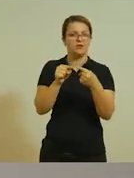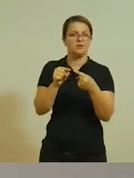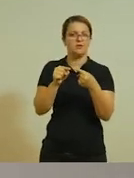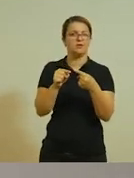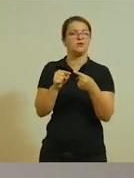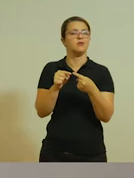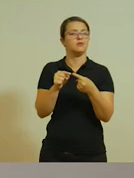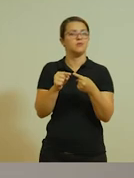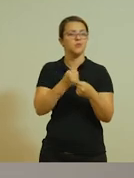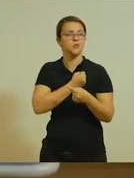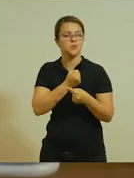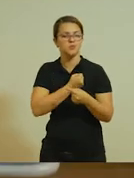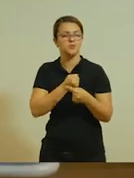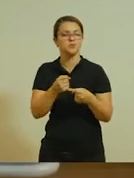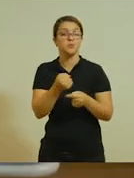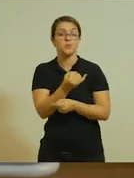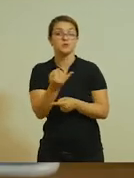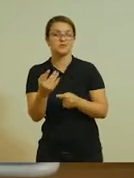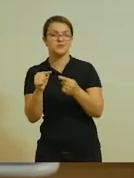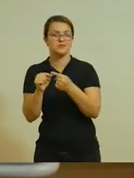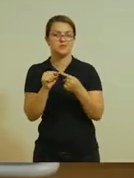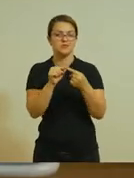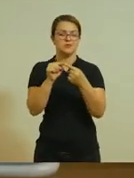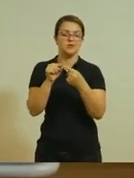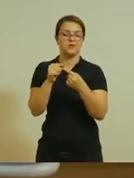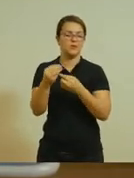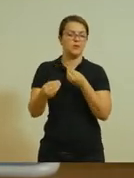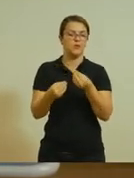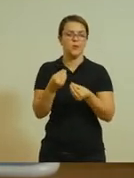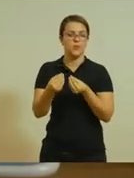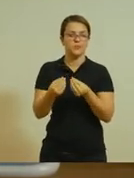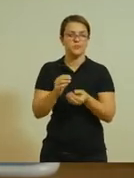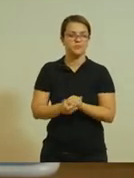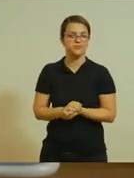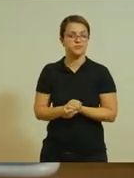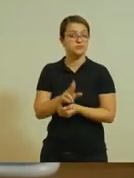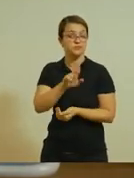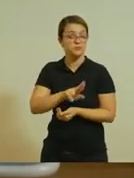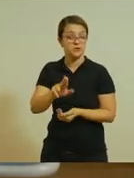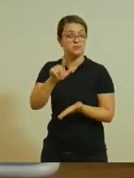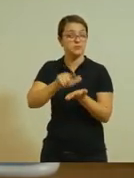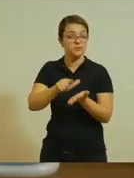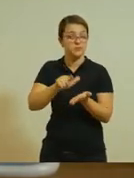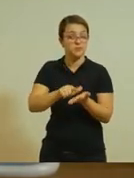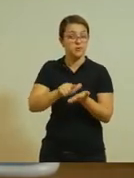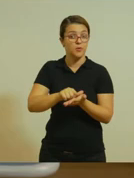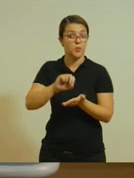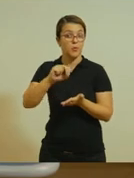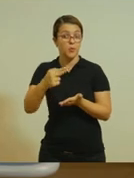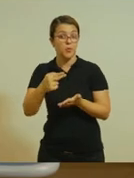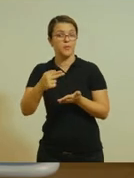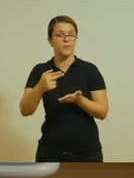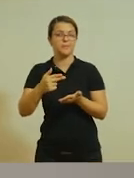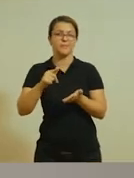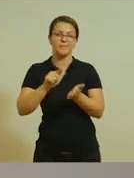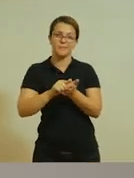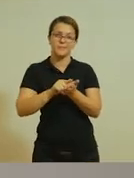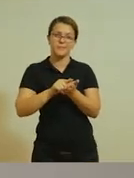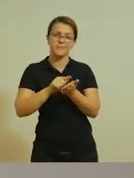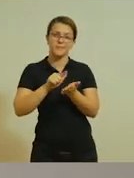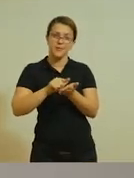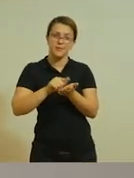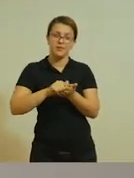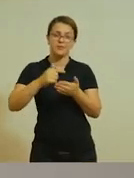número à quantidade, tá? Para realizar essa atividade, vamos precisar de sulfite ou papelão. Em